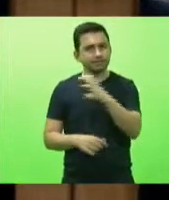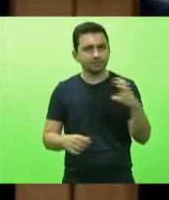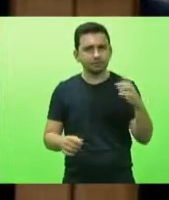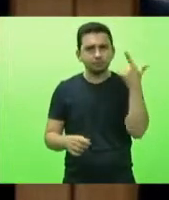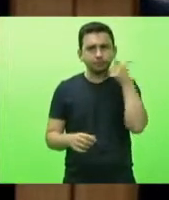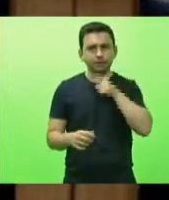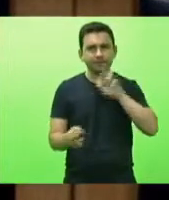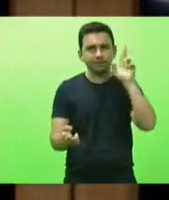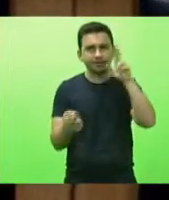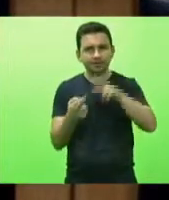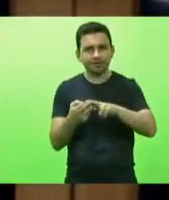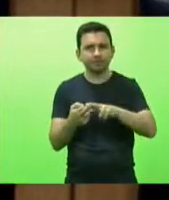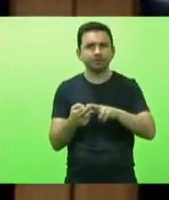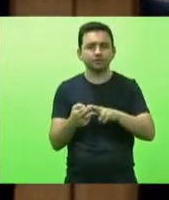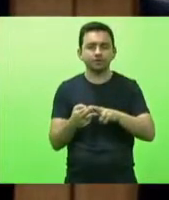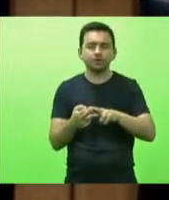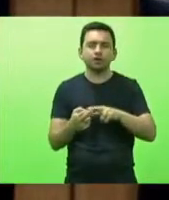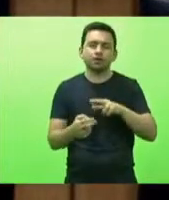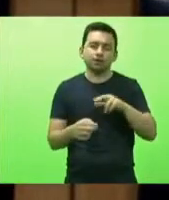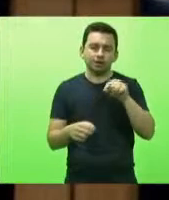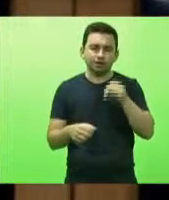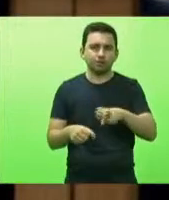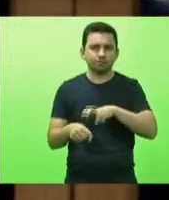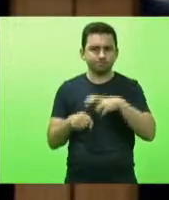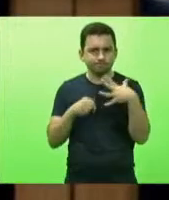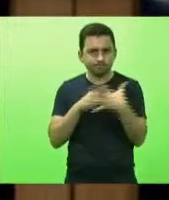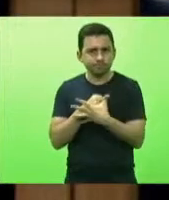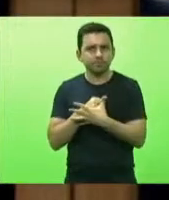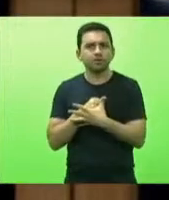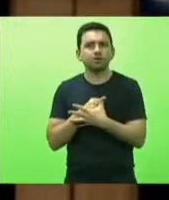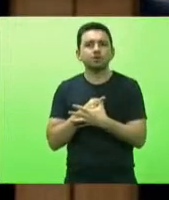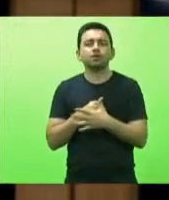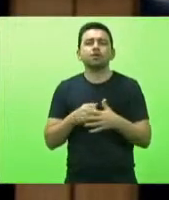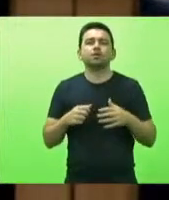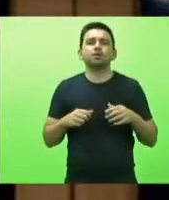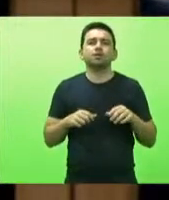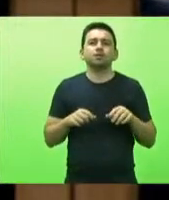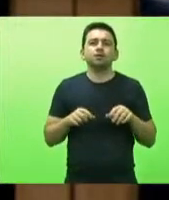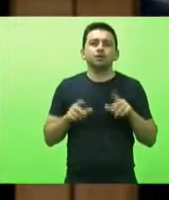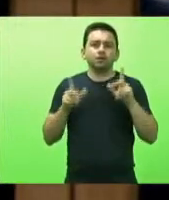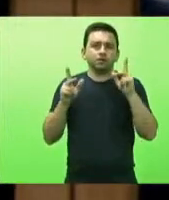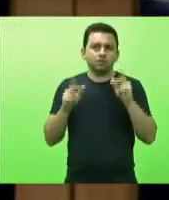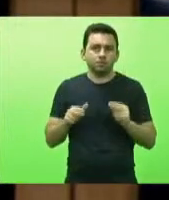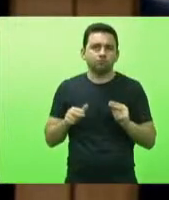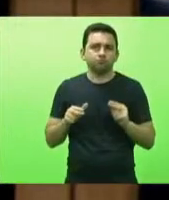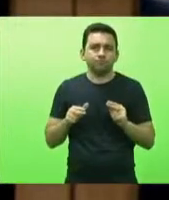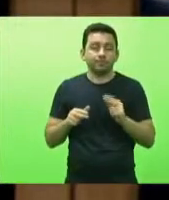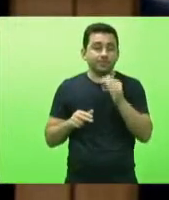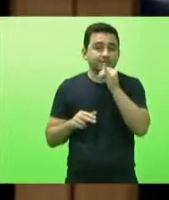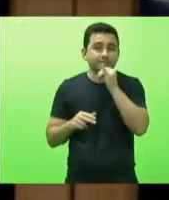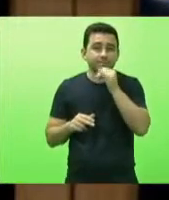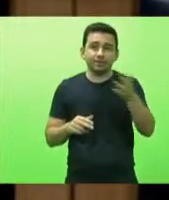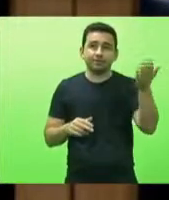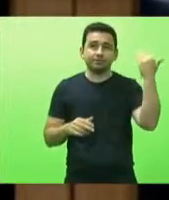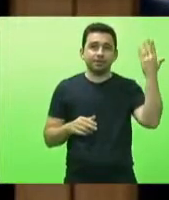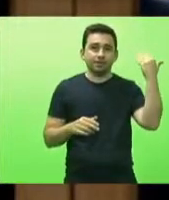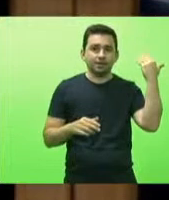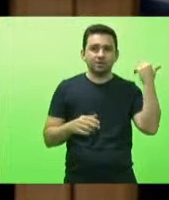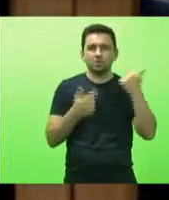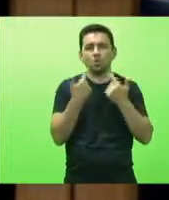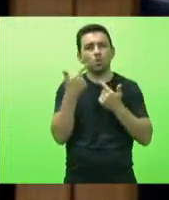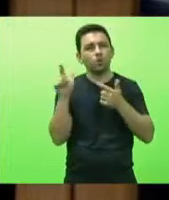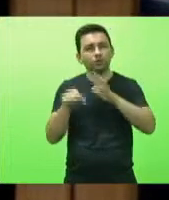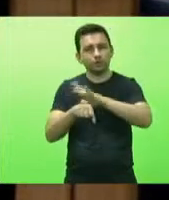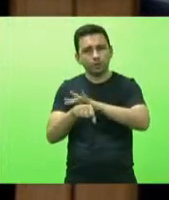referência na vacinação do covid como virou a exemplos passados paralisia infantil